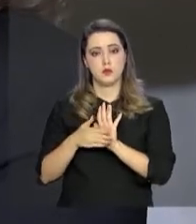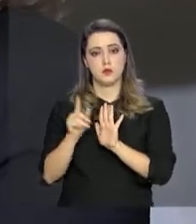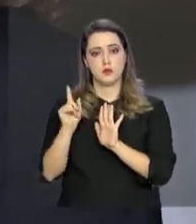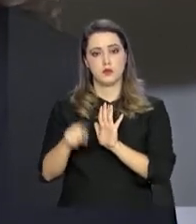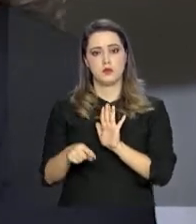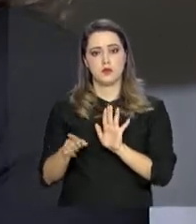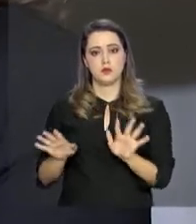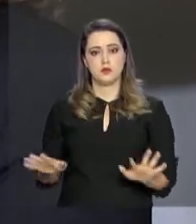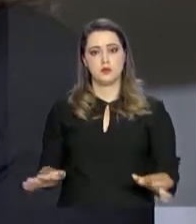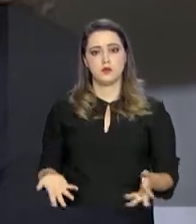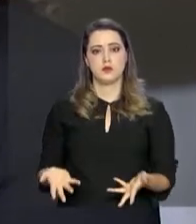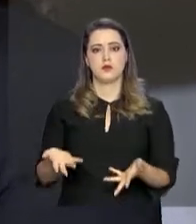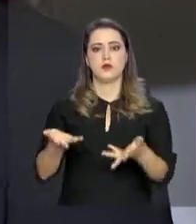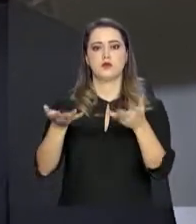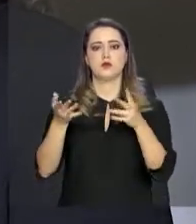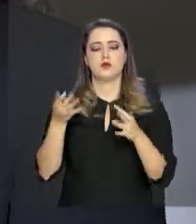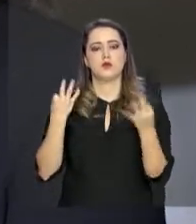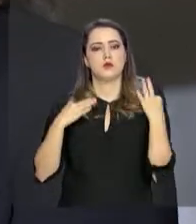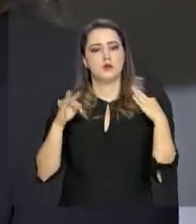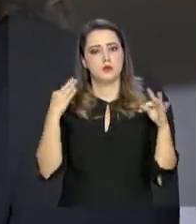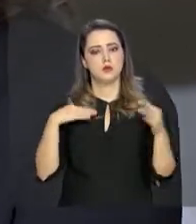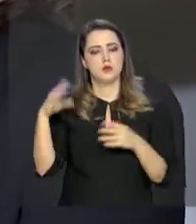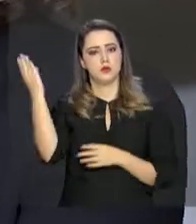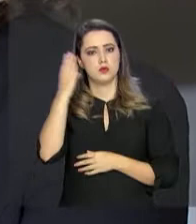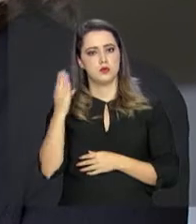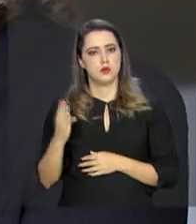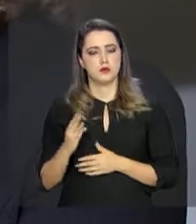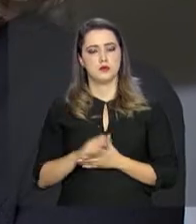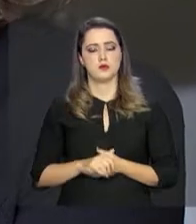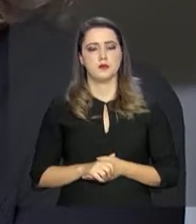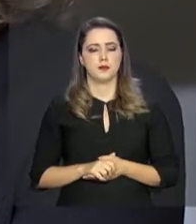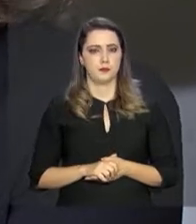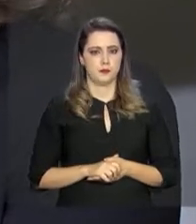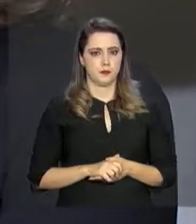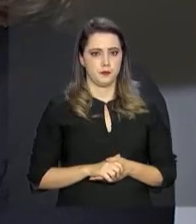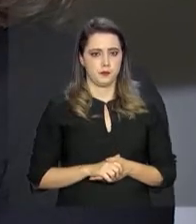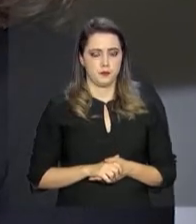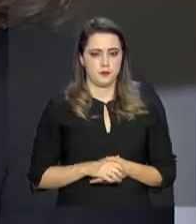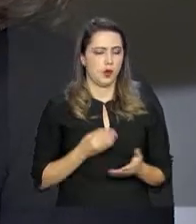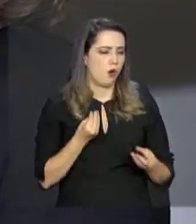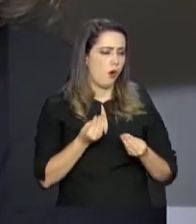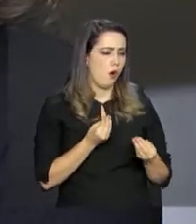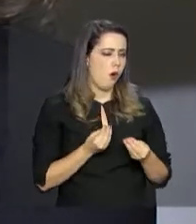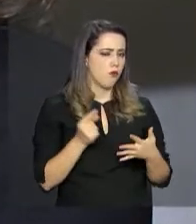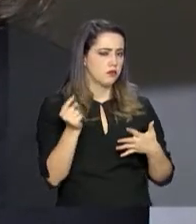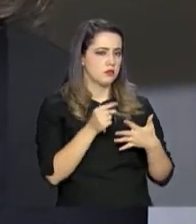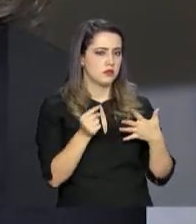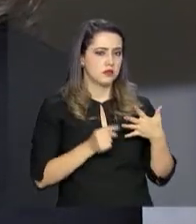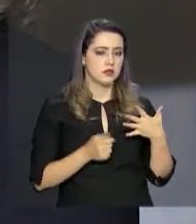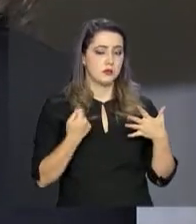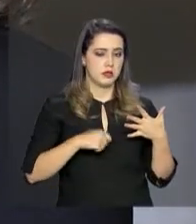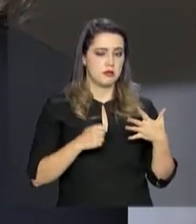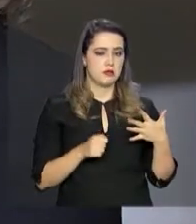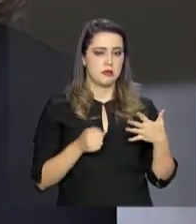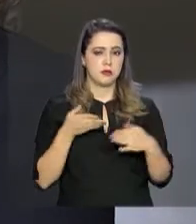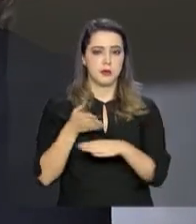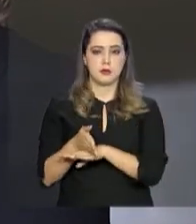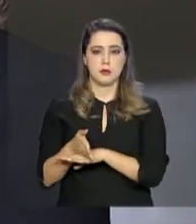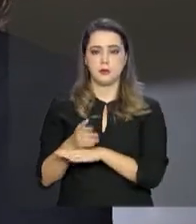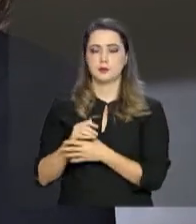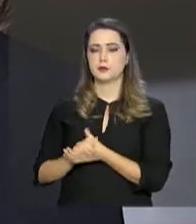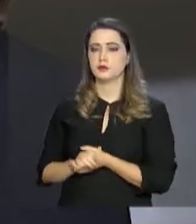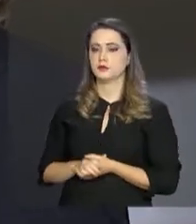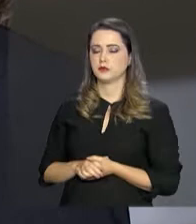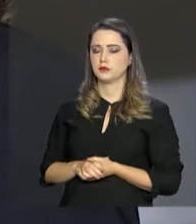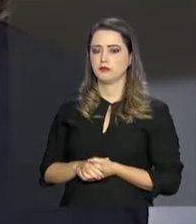promoção do turismo brasileiro no exterior. Quais são os critérios para que essas empresas possam participar? Bem,